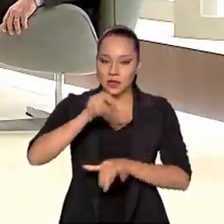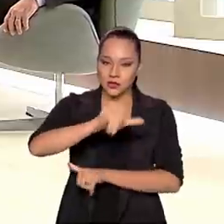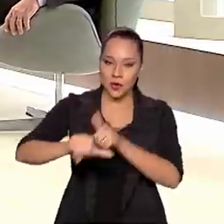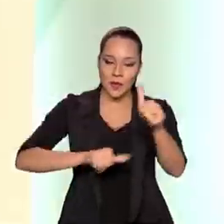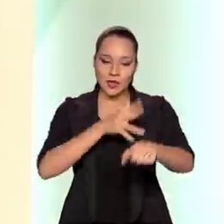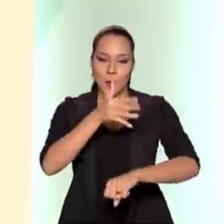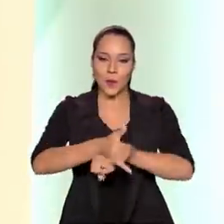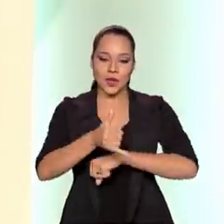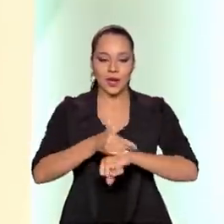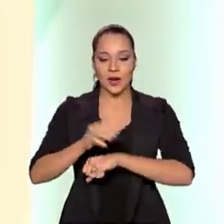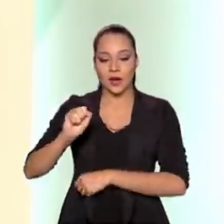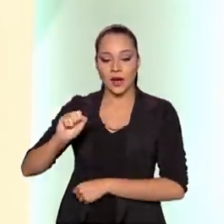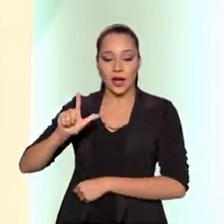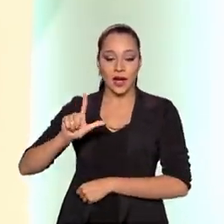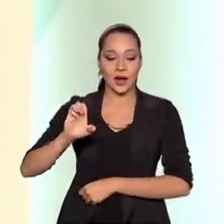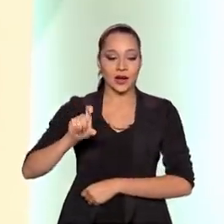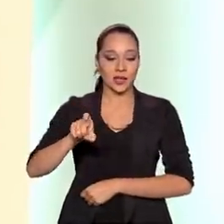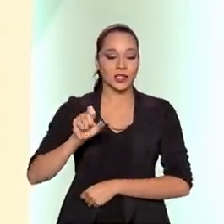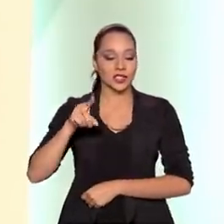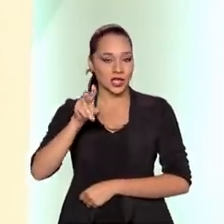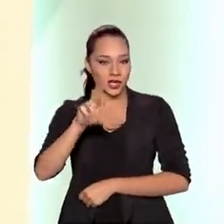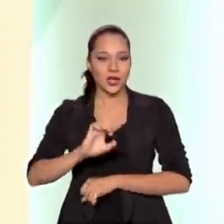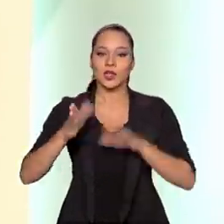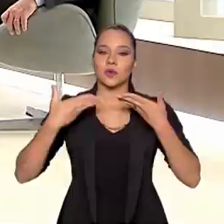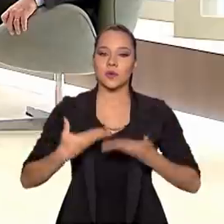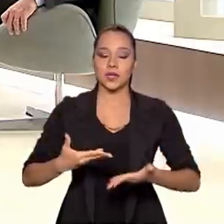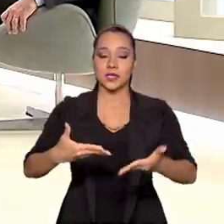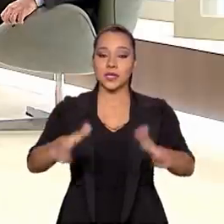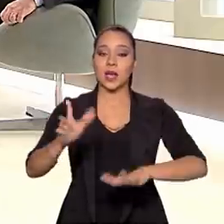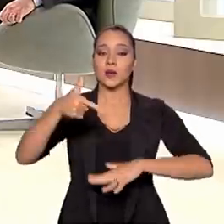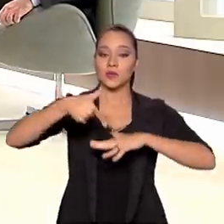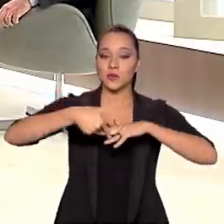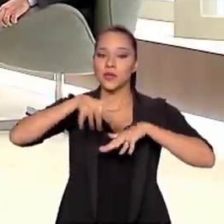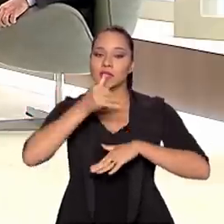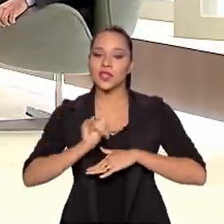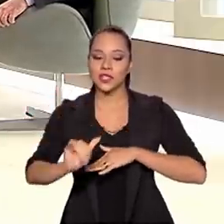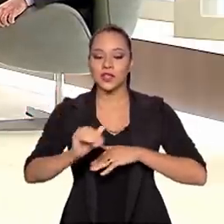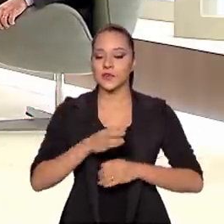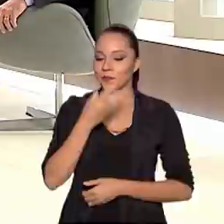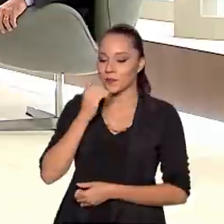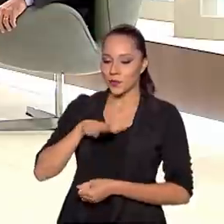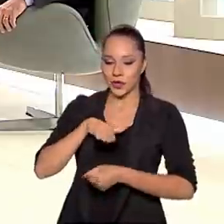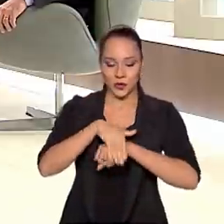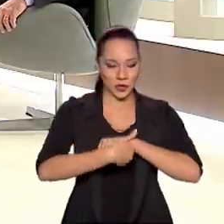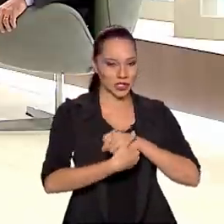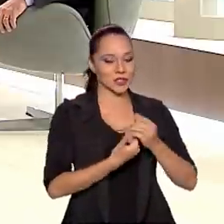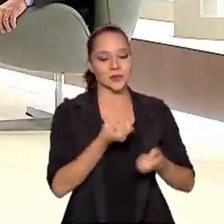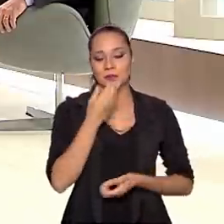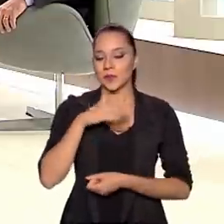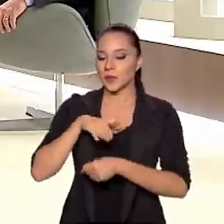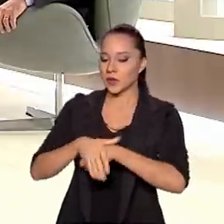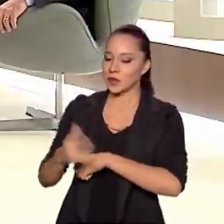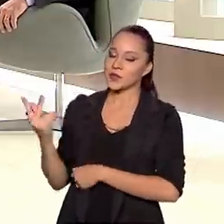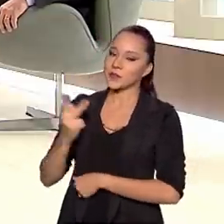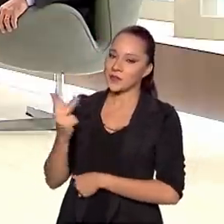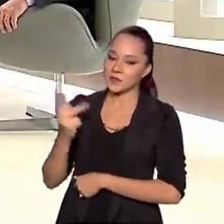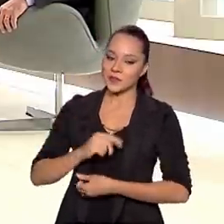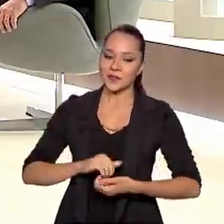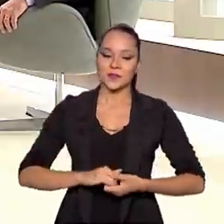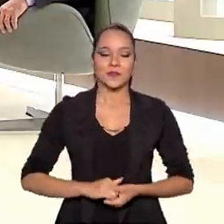Mineral, Alexandre Vidigal, do Ministério de Minas e Energia. Boa noite, secretário. Boa noite, Paulo. Boa noite, Catiucia.